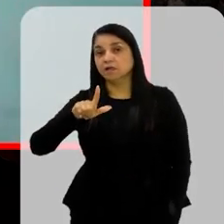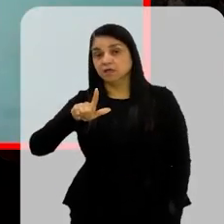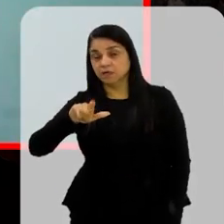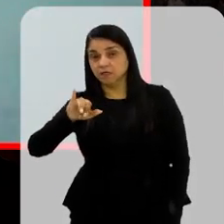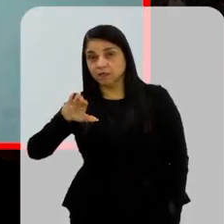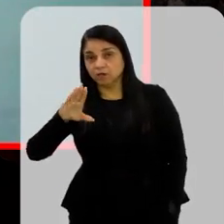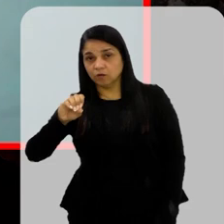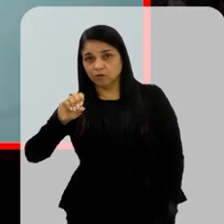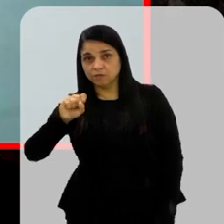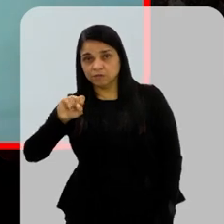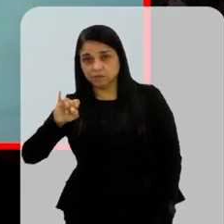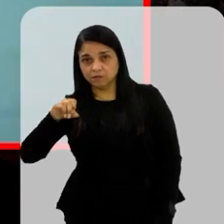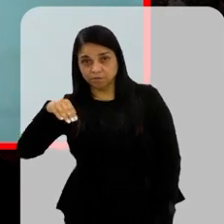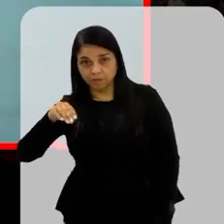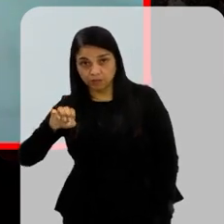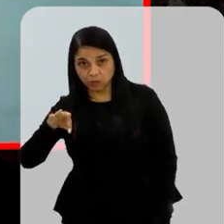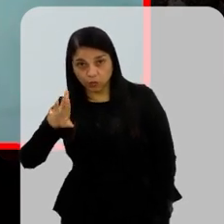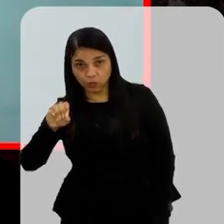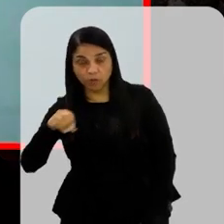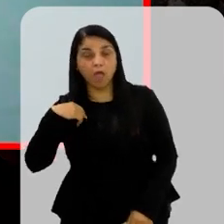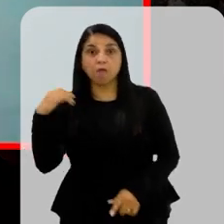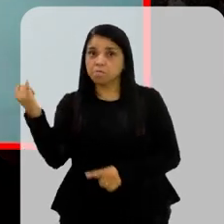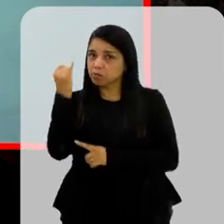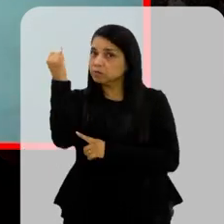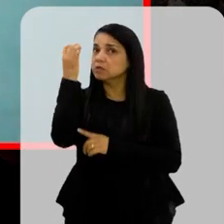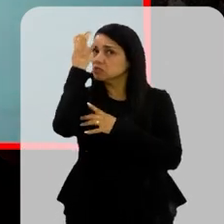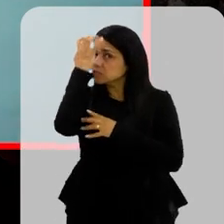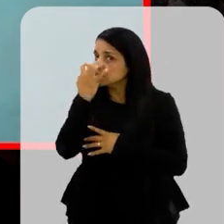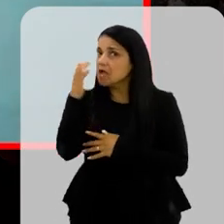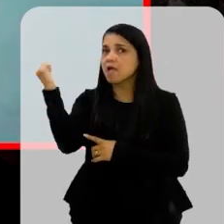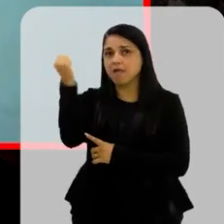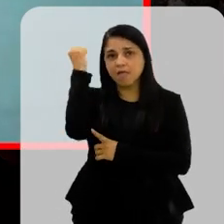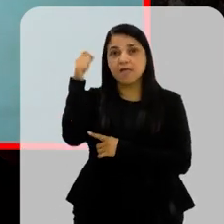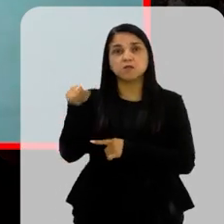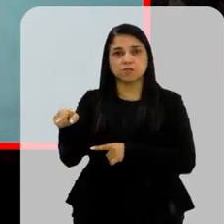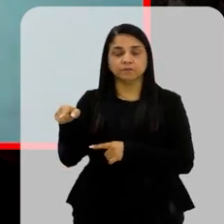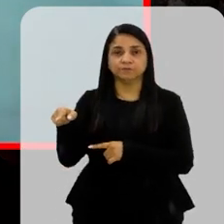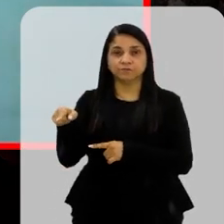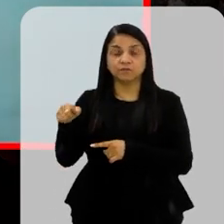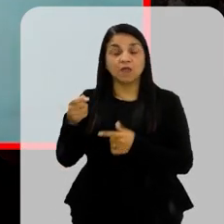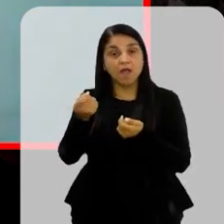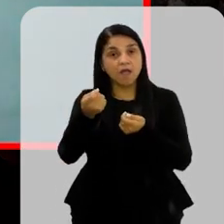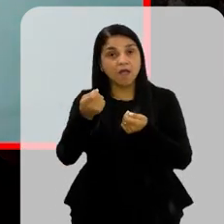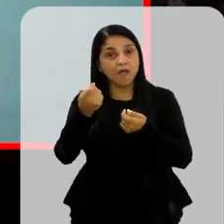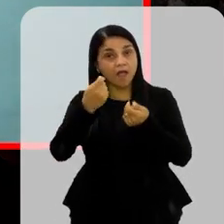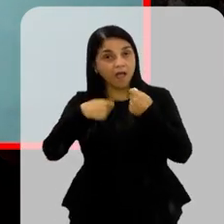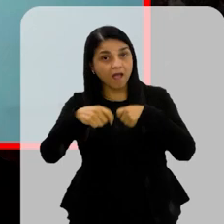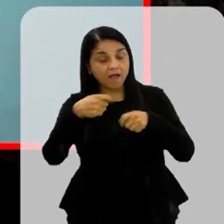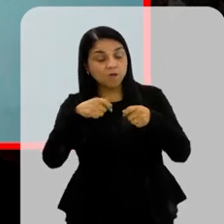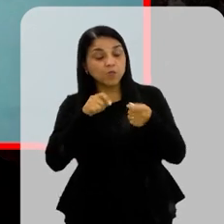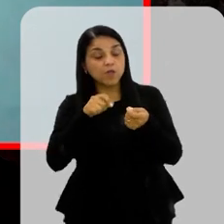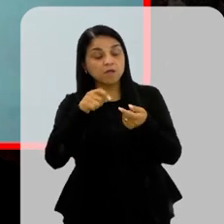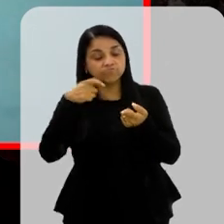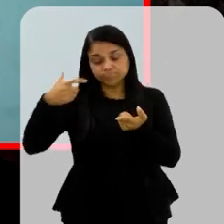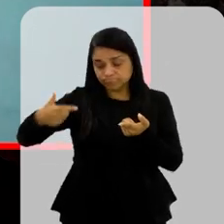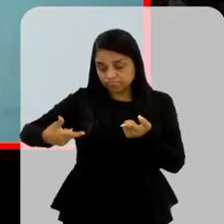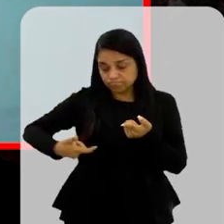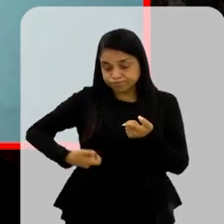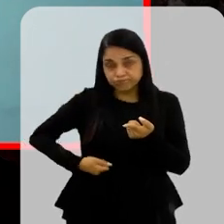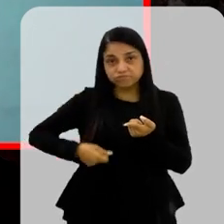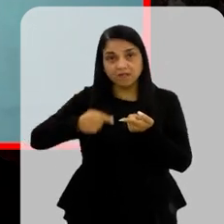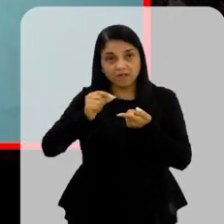Que tem o resultado Do glicosímetro Aquele paciente Vai tomar uma atitude Ou seja A administração Da